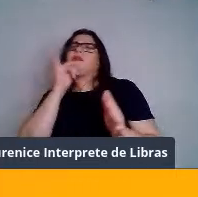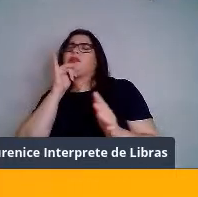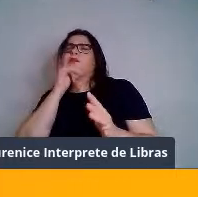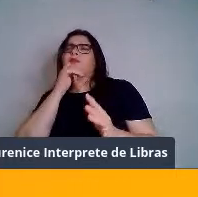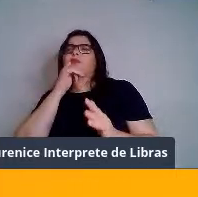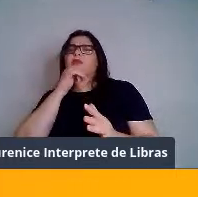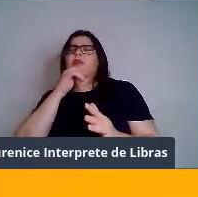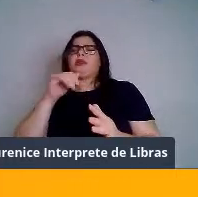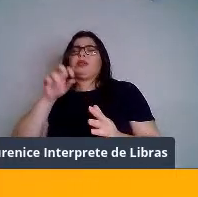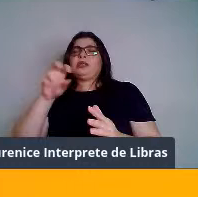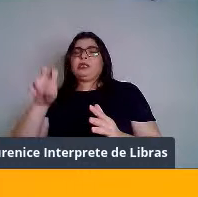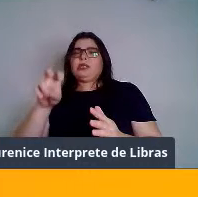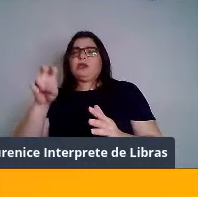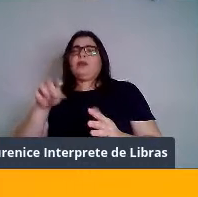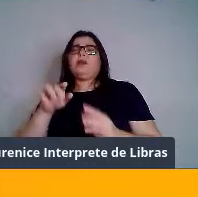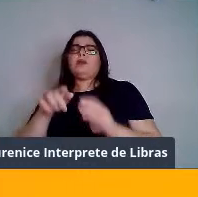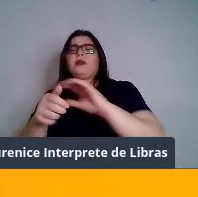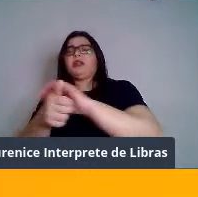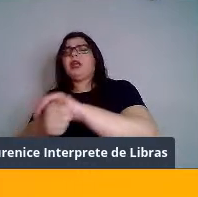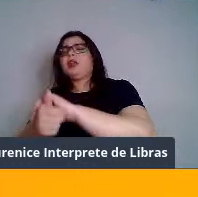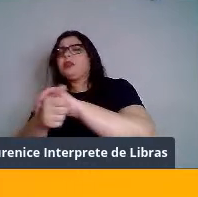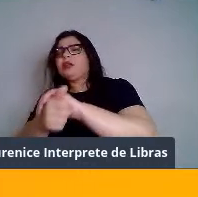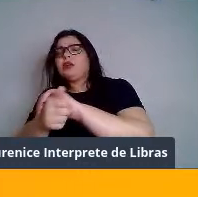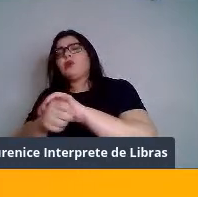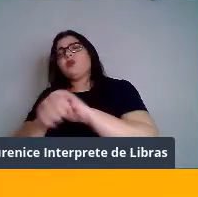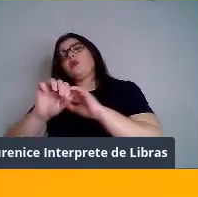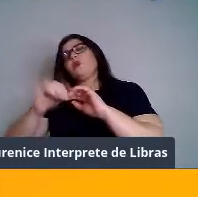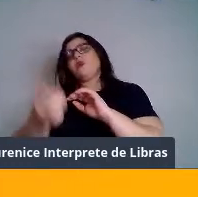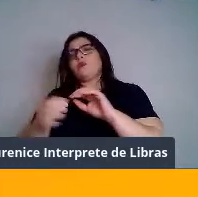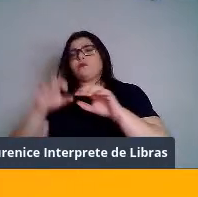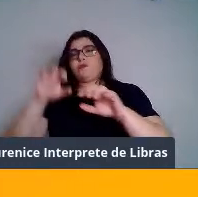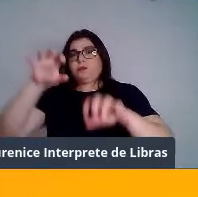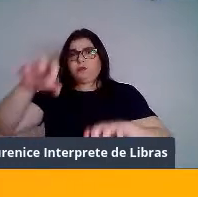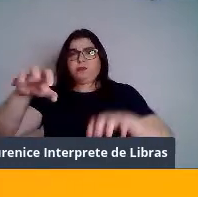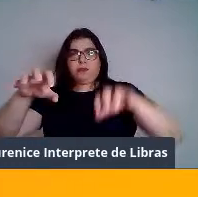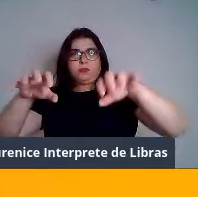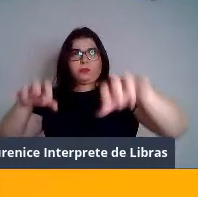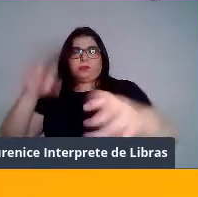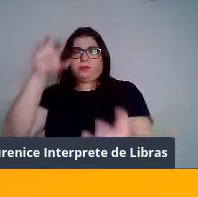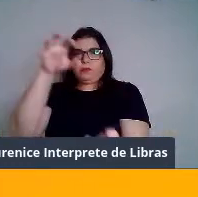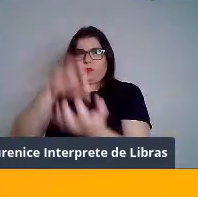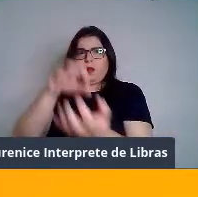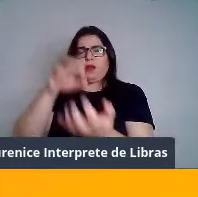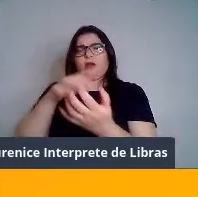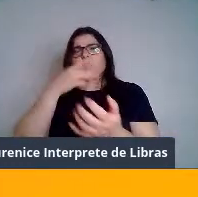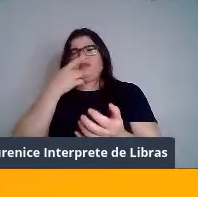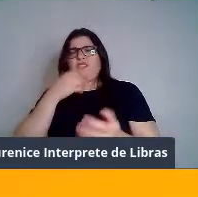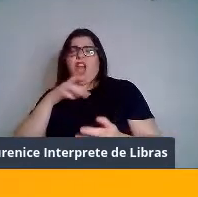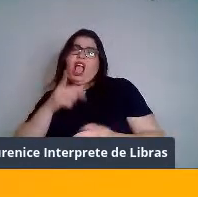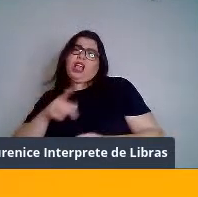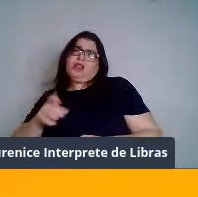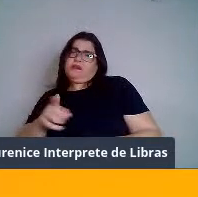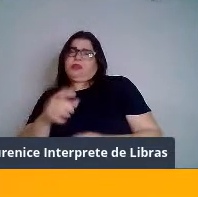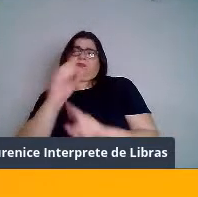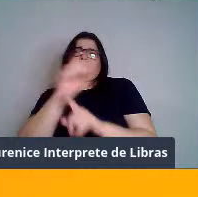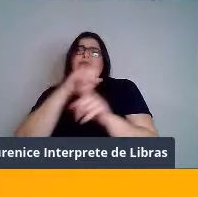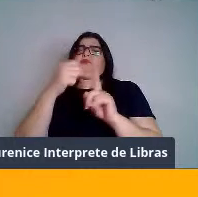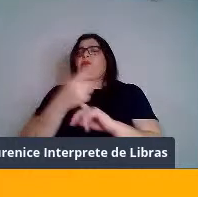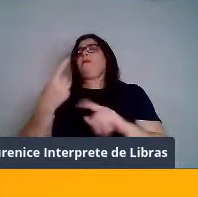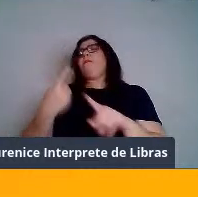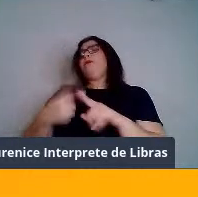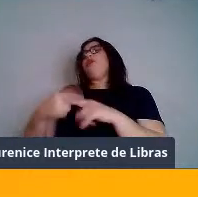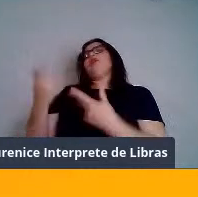dizer assim, ou tartarugas ou crocodilianos. Dificilmente vocês vão dizer que um lagarto é social, né? Por que isso?